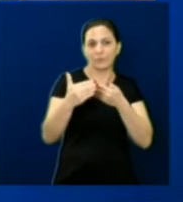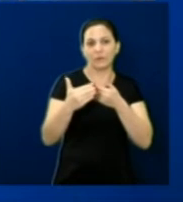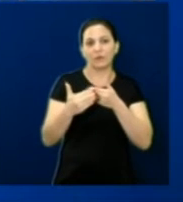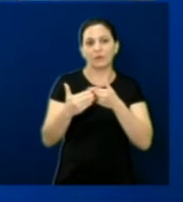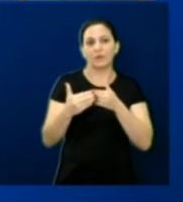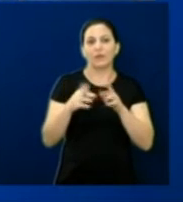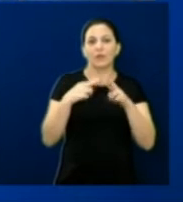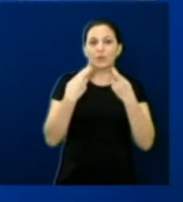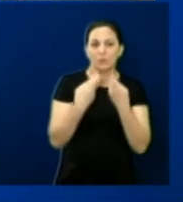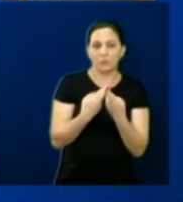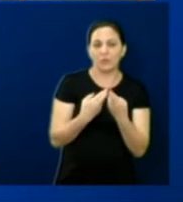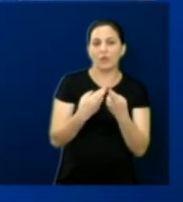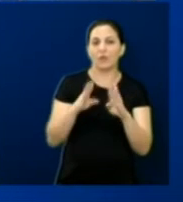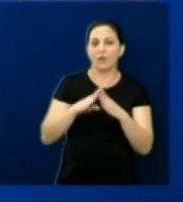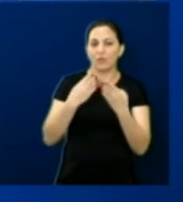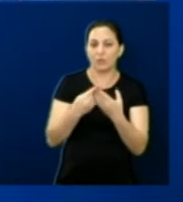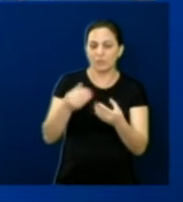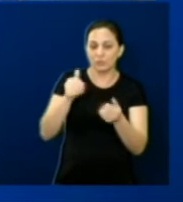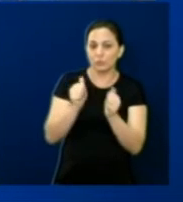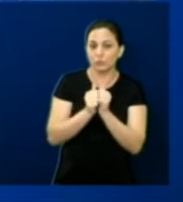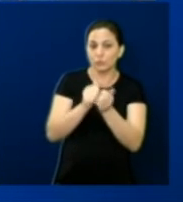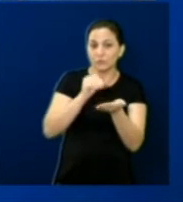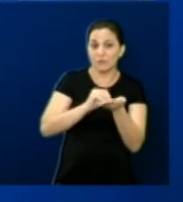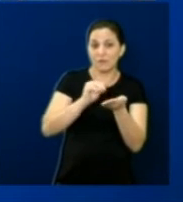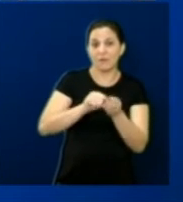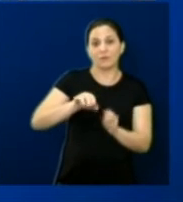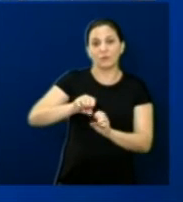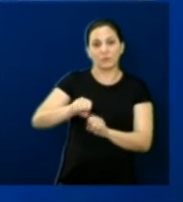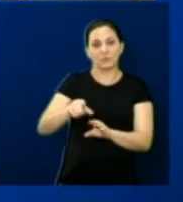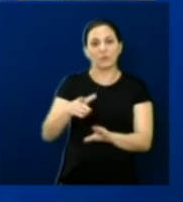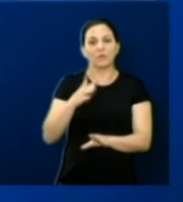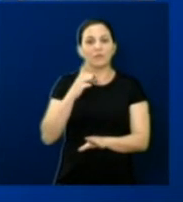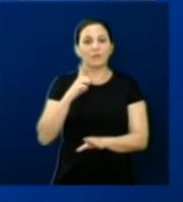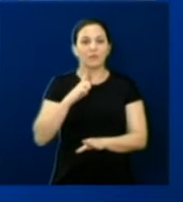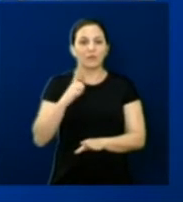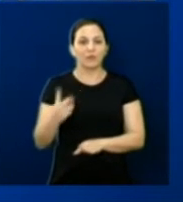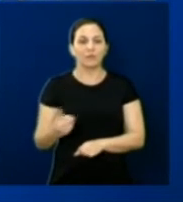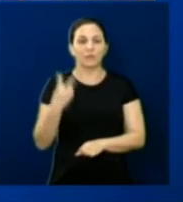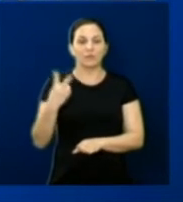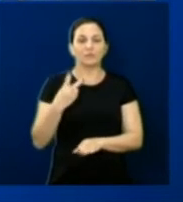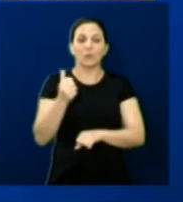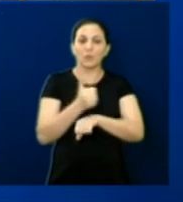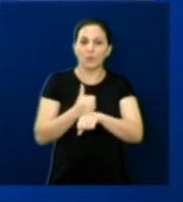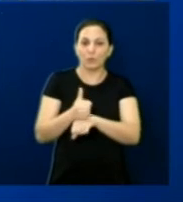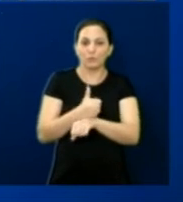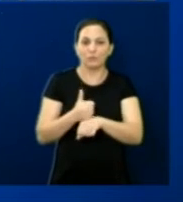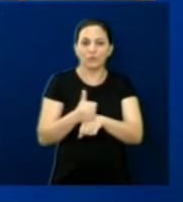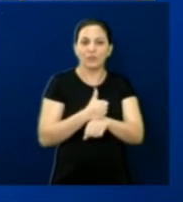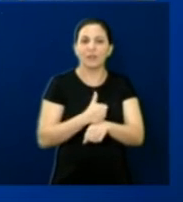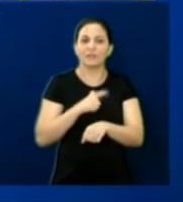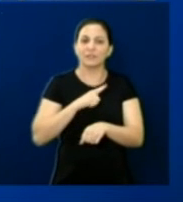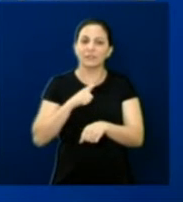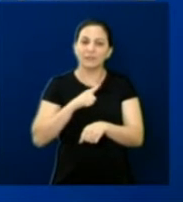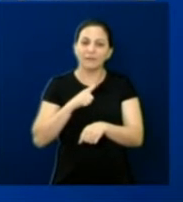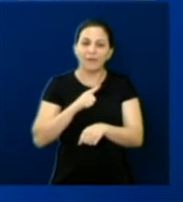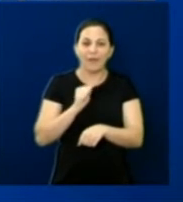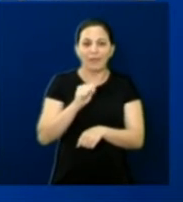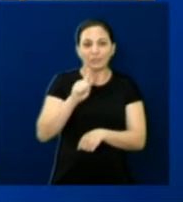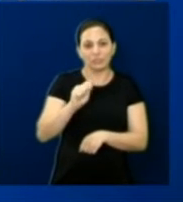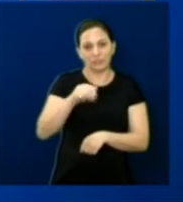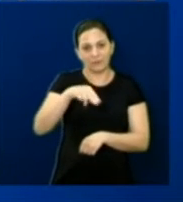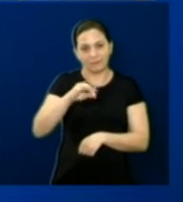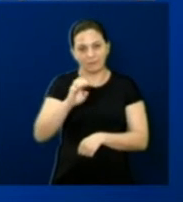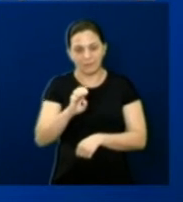com agentes educacionais e com a Secretária de Educação. Em busca de uma maior valorização de carreira, diversos agentes educacionais nos